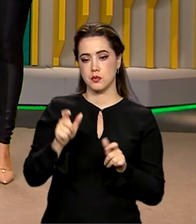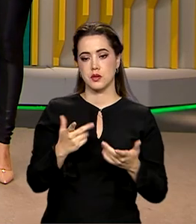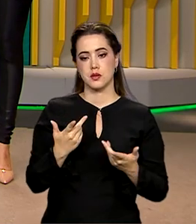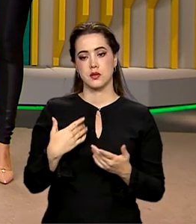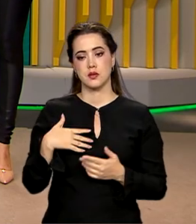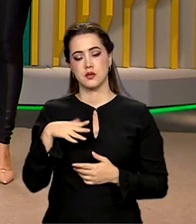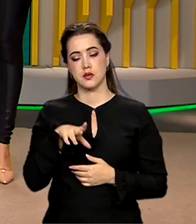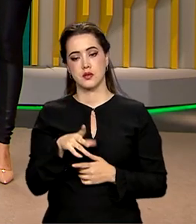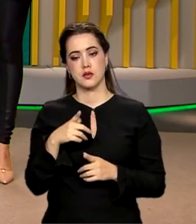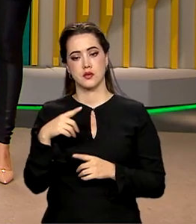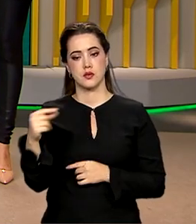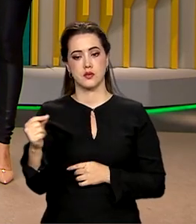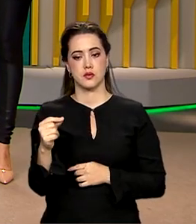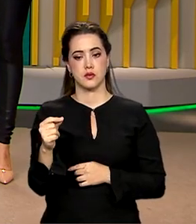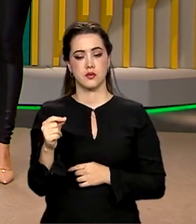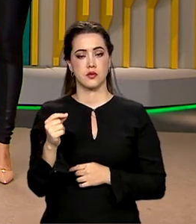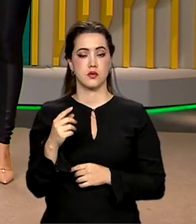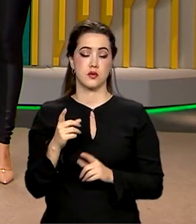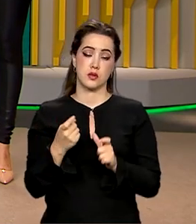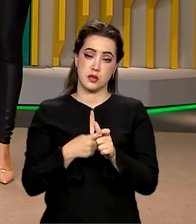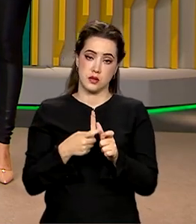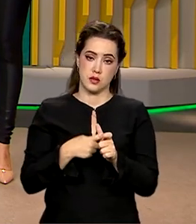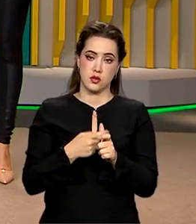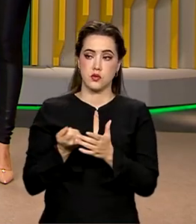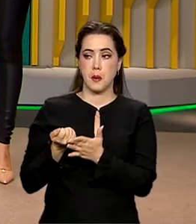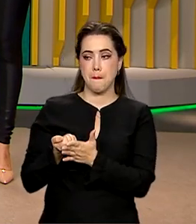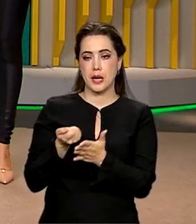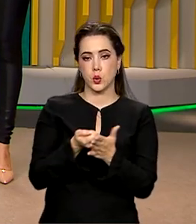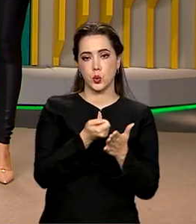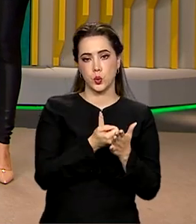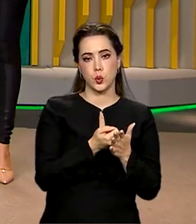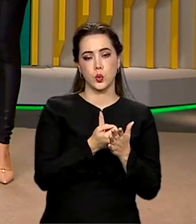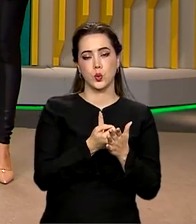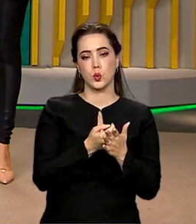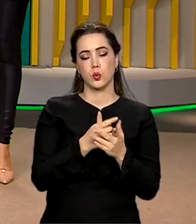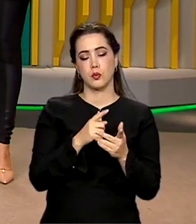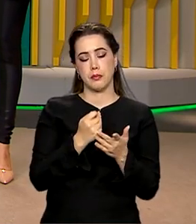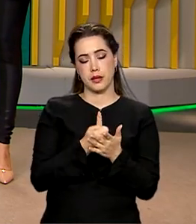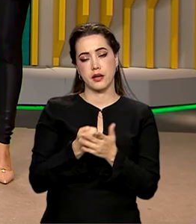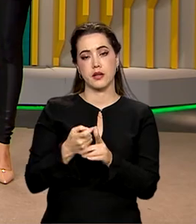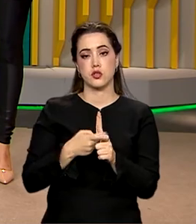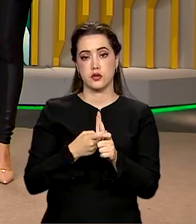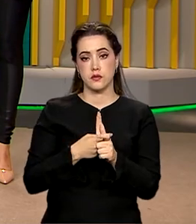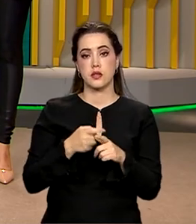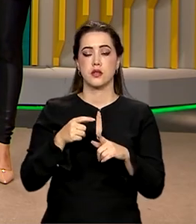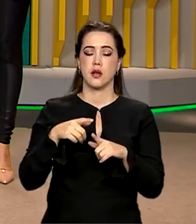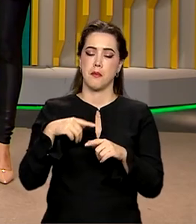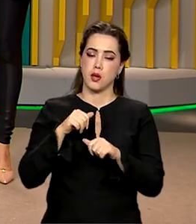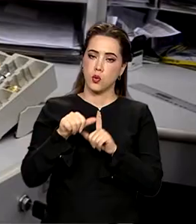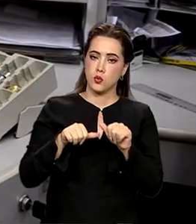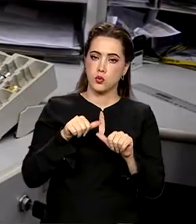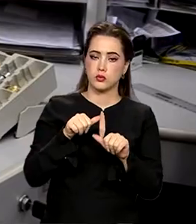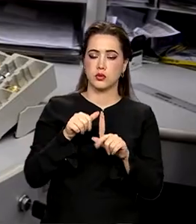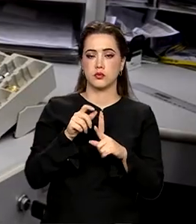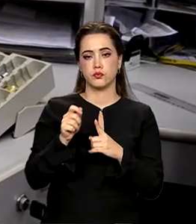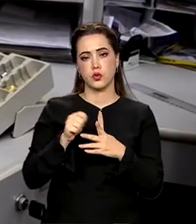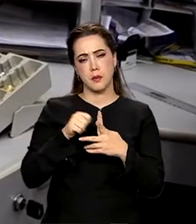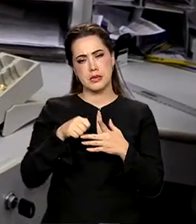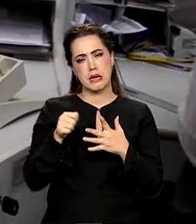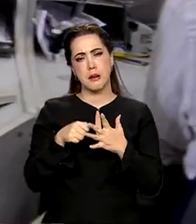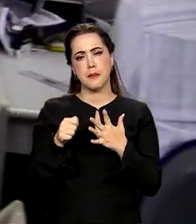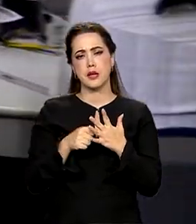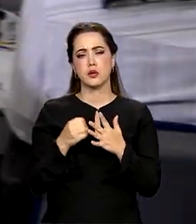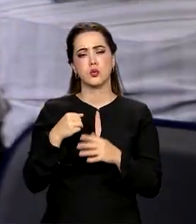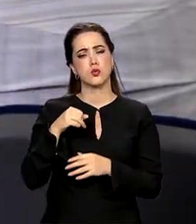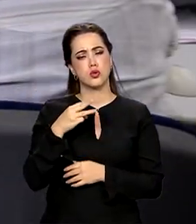a saírem das dívidas e renegociou 3 bilhões de reais em dívidas. Veja na reportagem. O